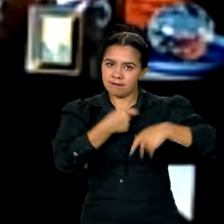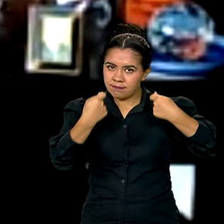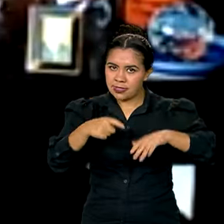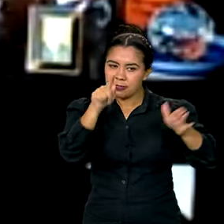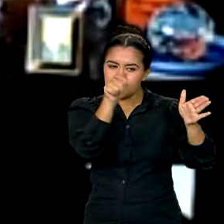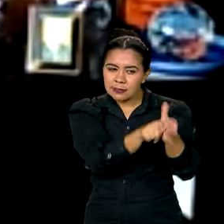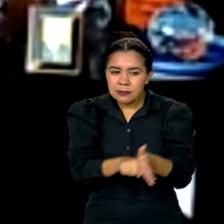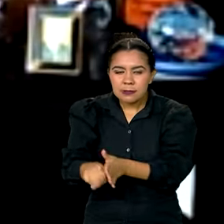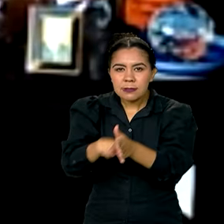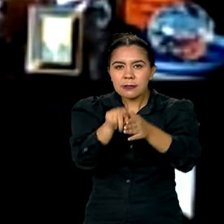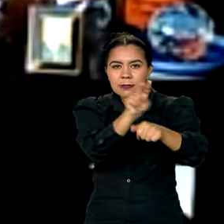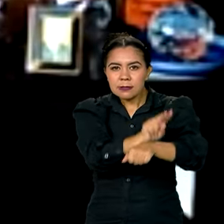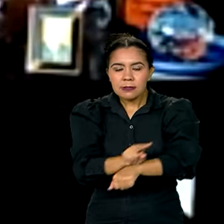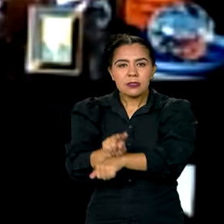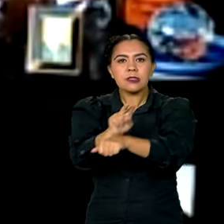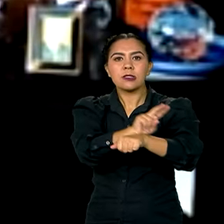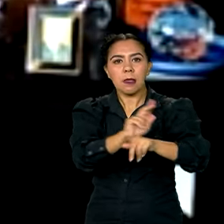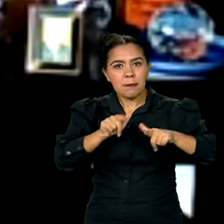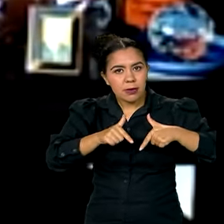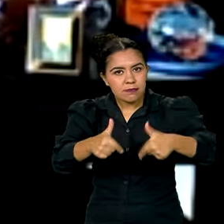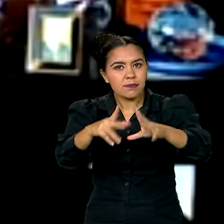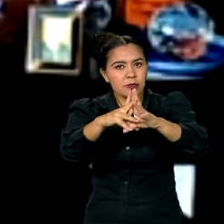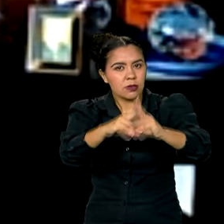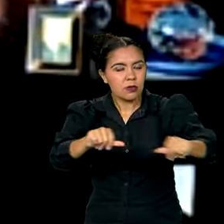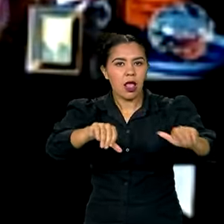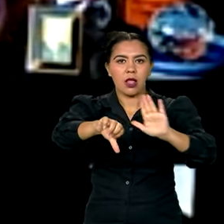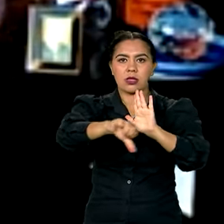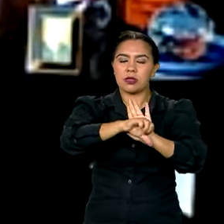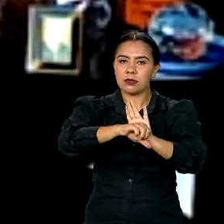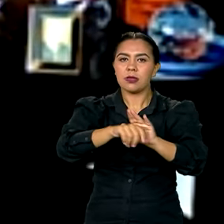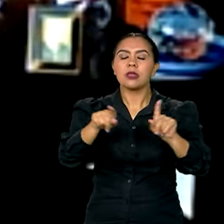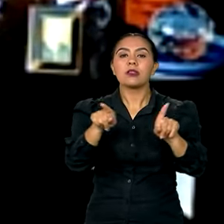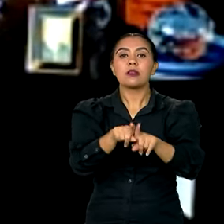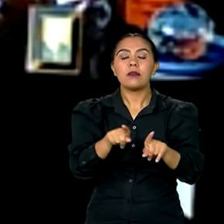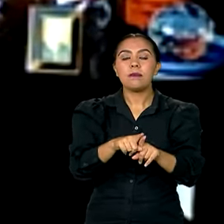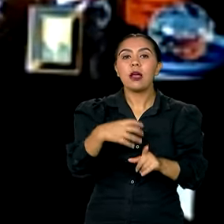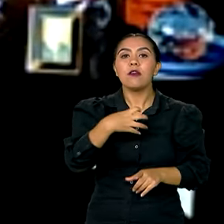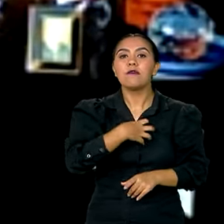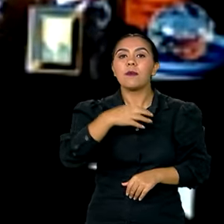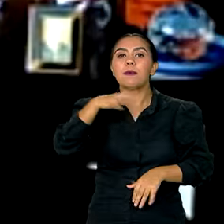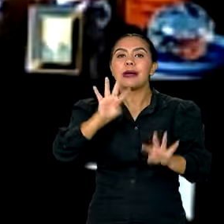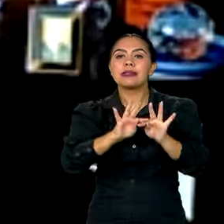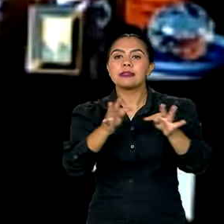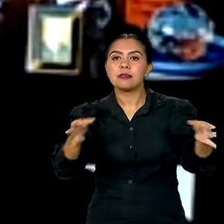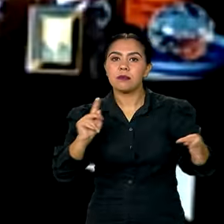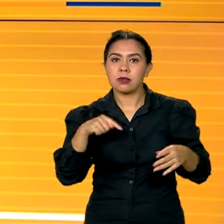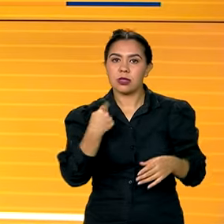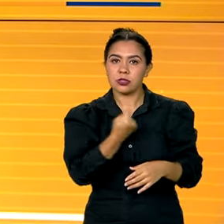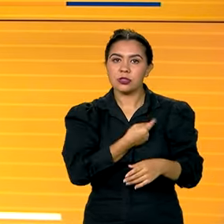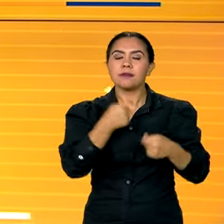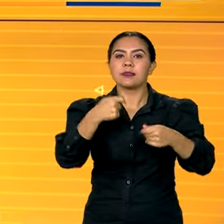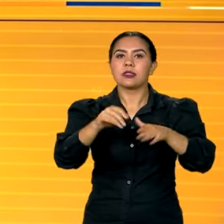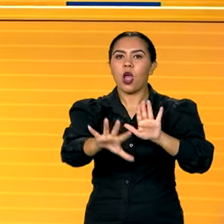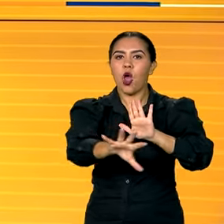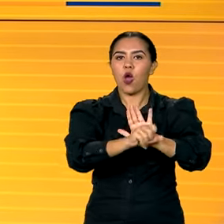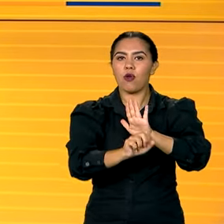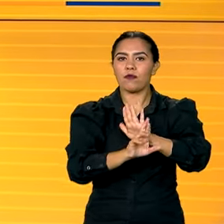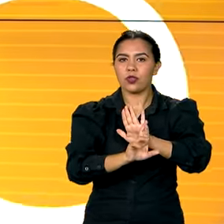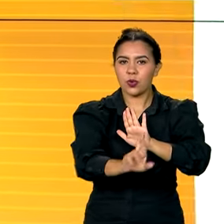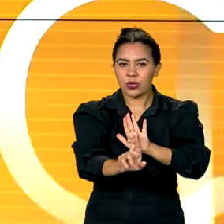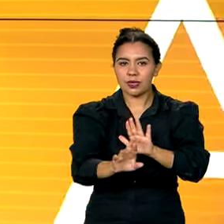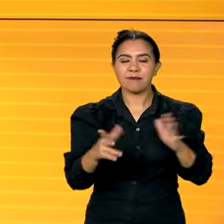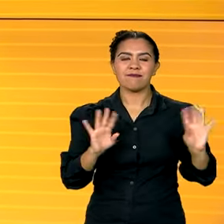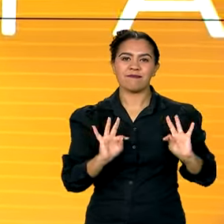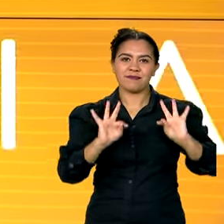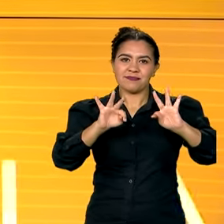esse tipo de crime. E o caminho mais simples de chegar até a Receita dessa informação é através da nossa obdoria. Brasil em Dia